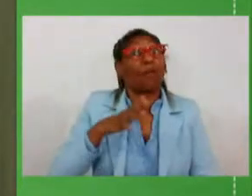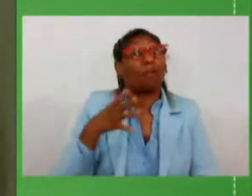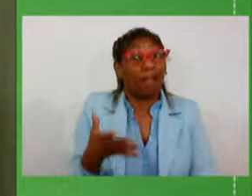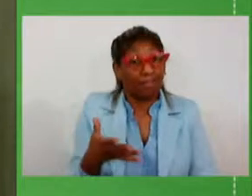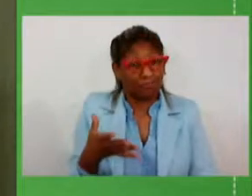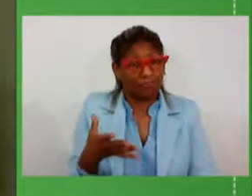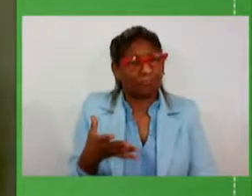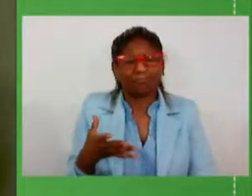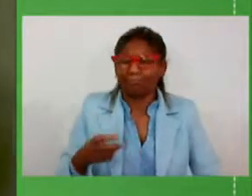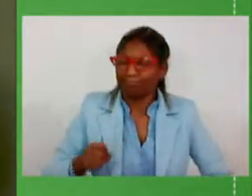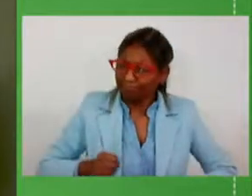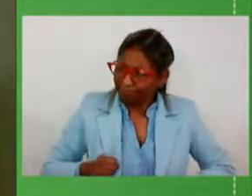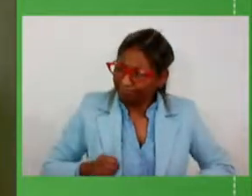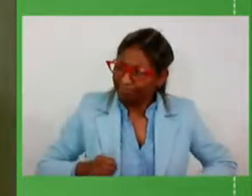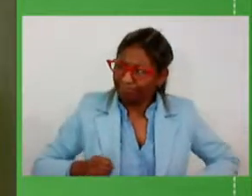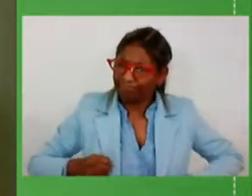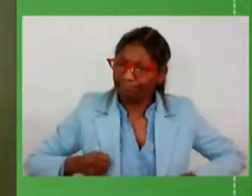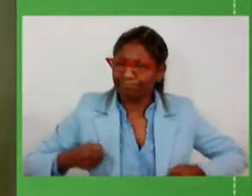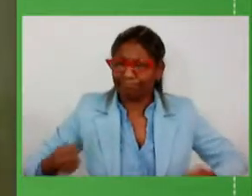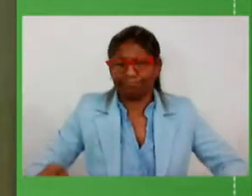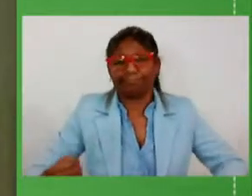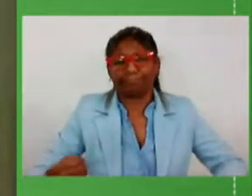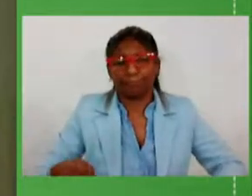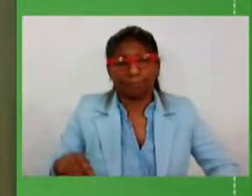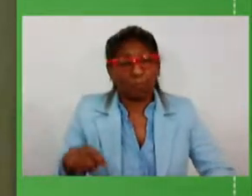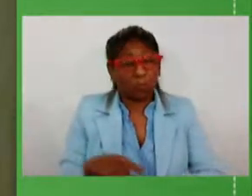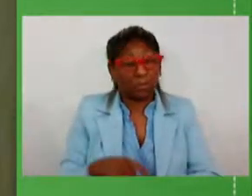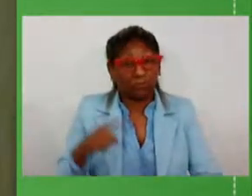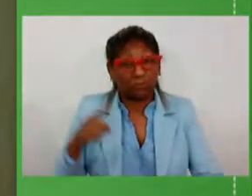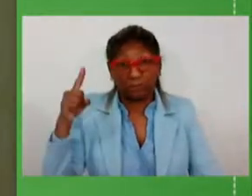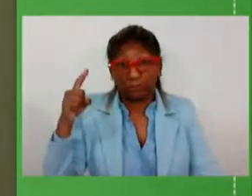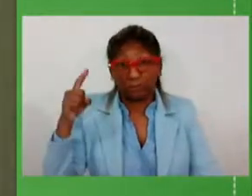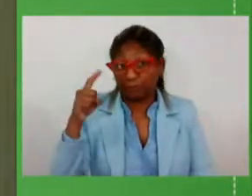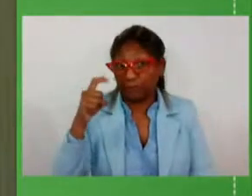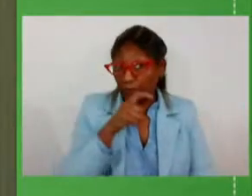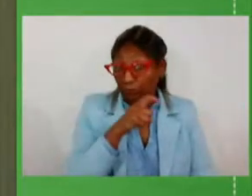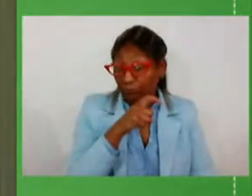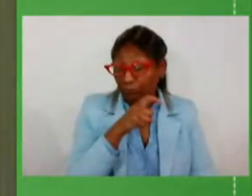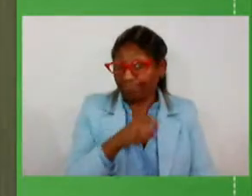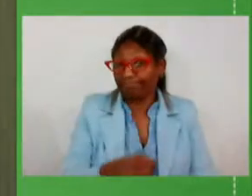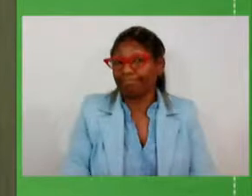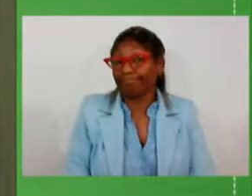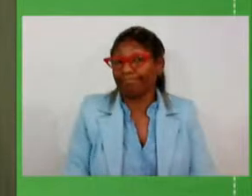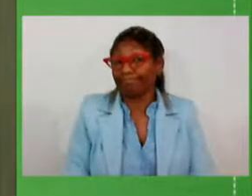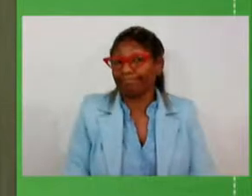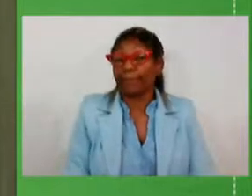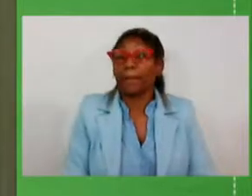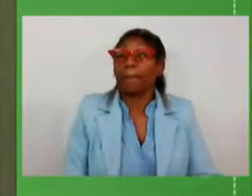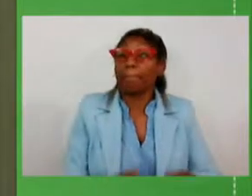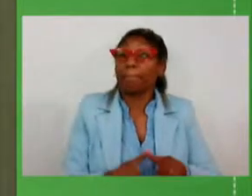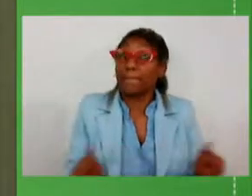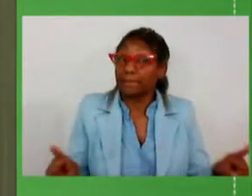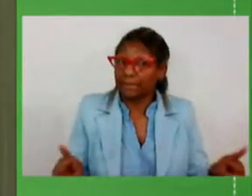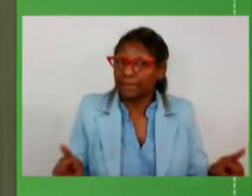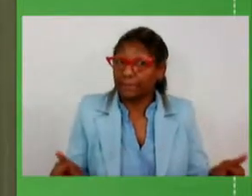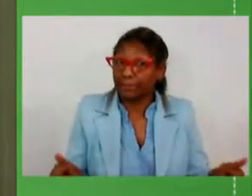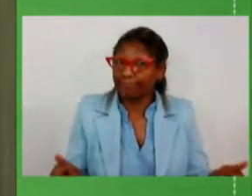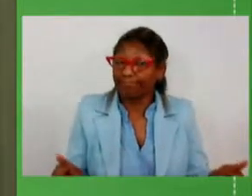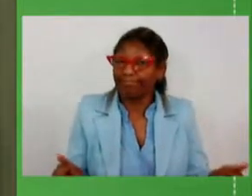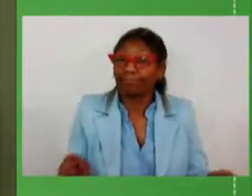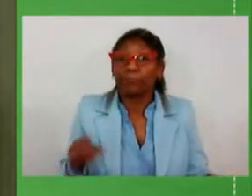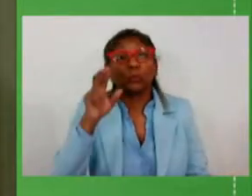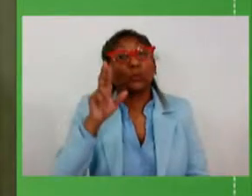enfrentar momentos sim difíceis mas em momento nenhum em